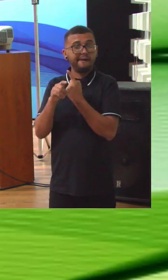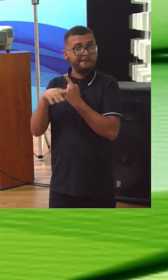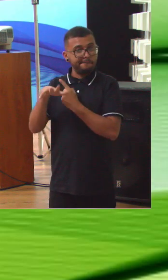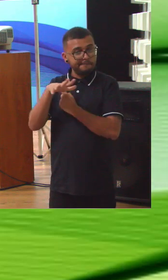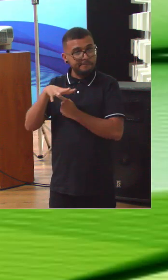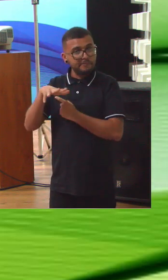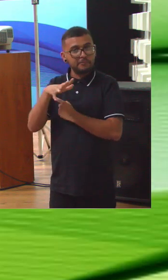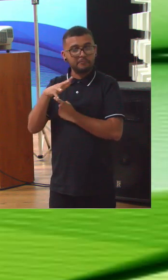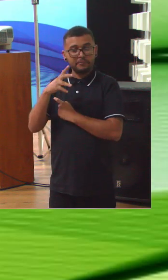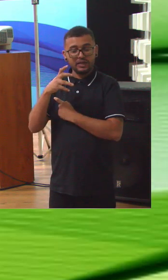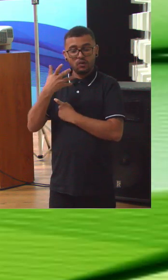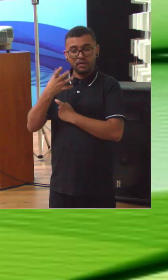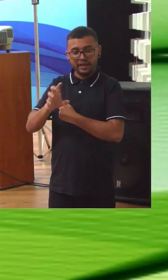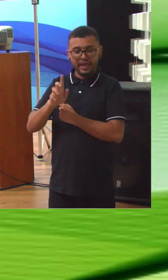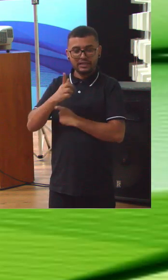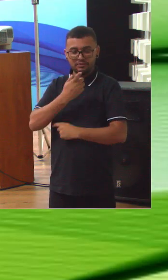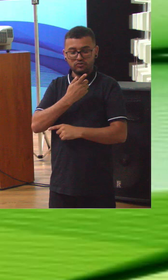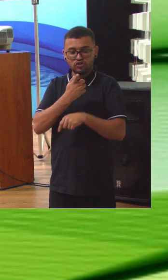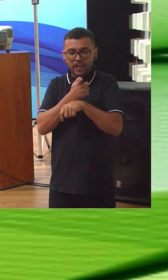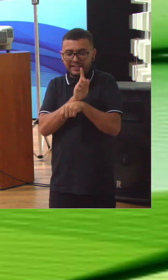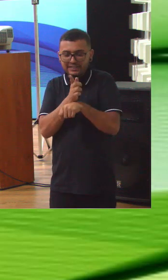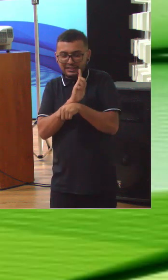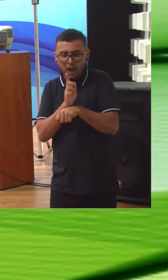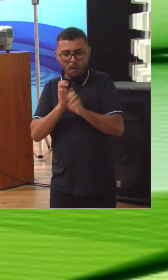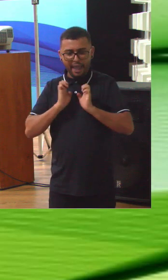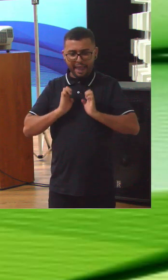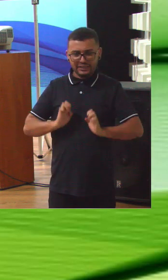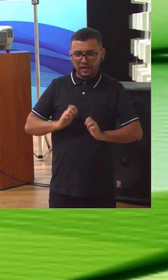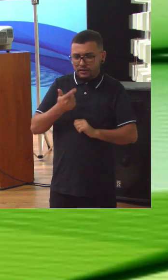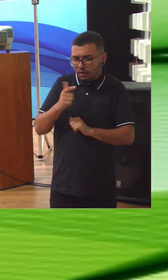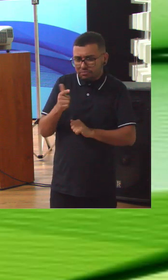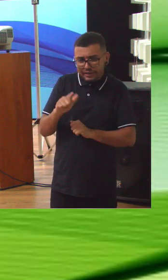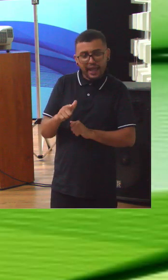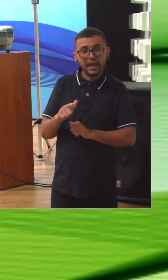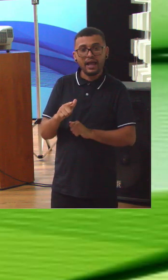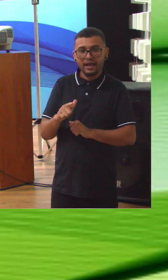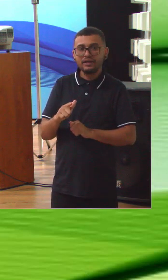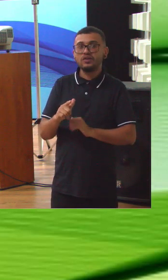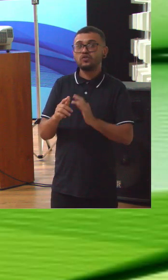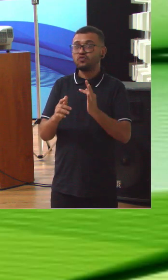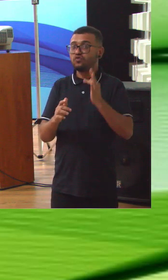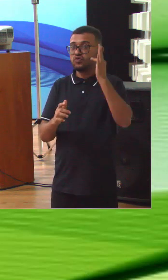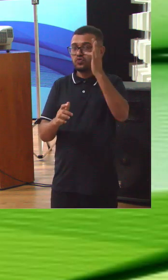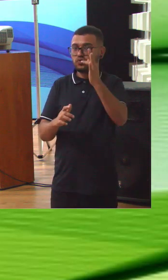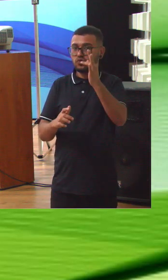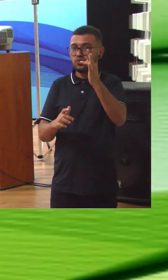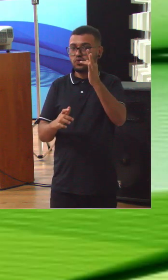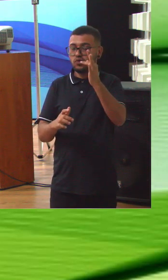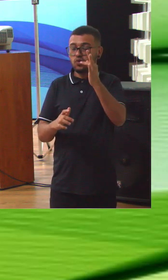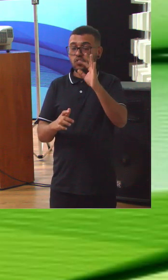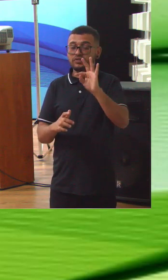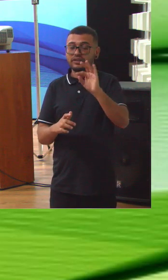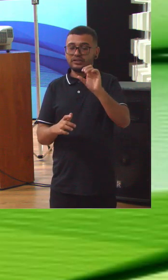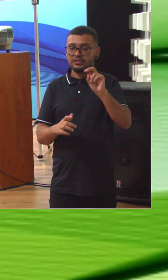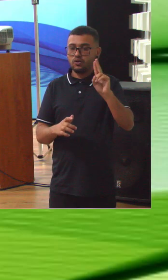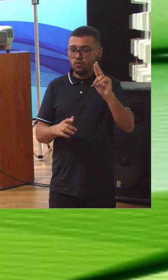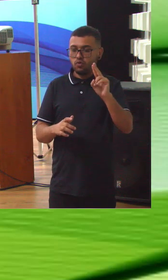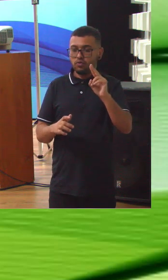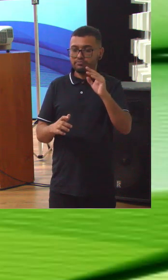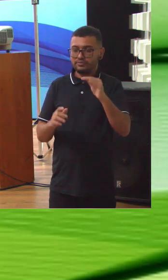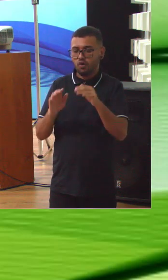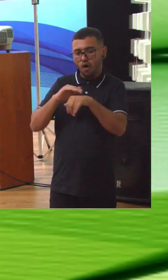com uma não gestão adequada de ética eventualmente o Tribunal de Contas da União pode conversar com o alto comando do MEC e dizer